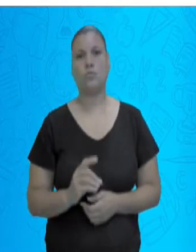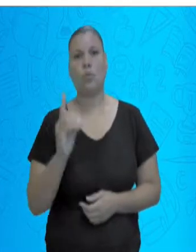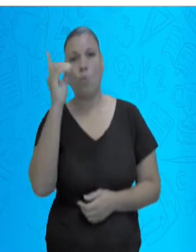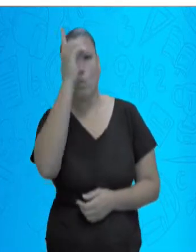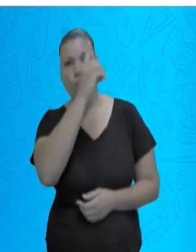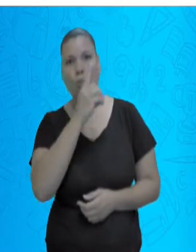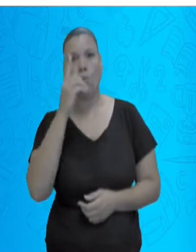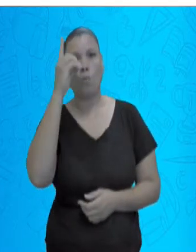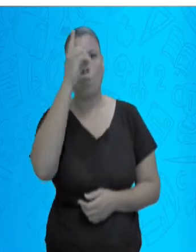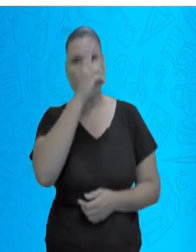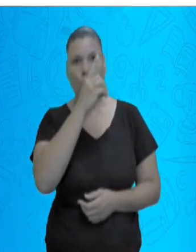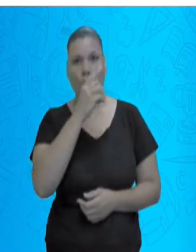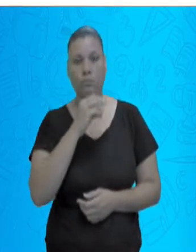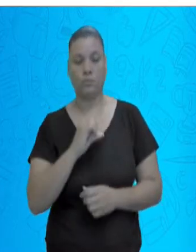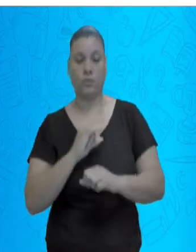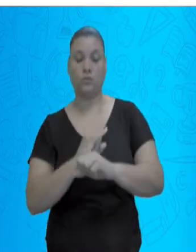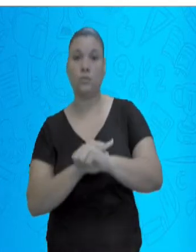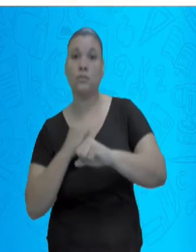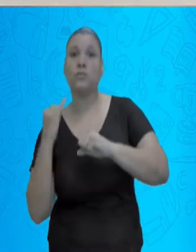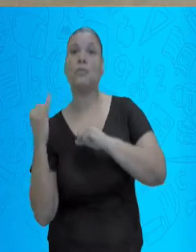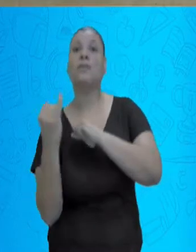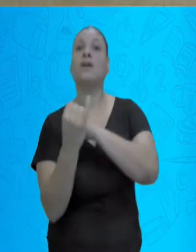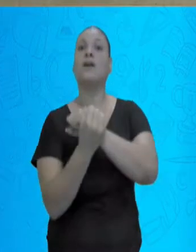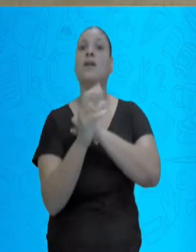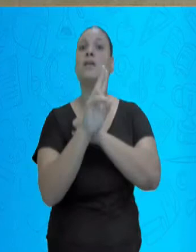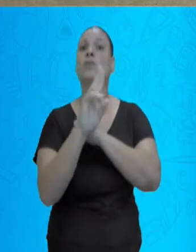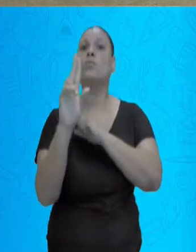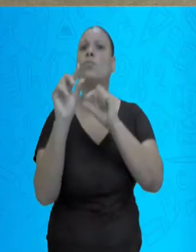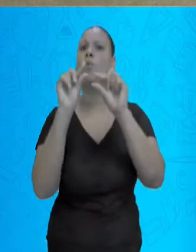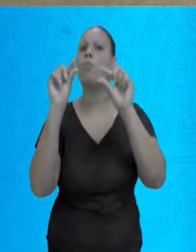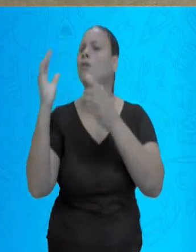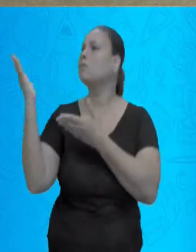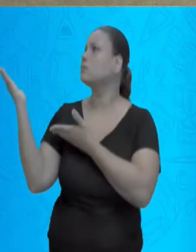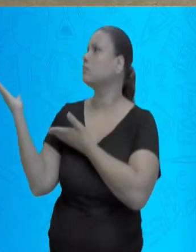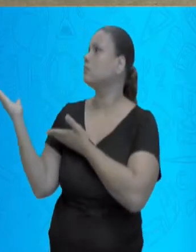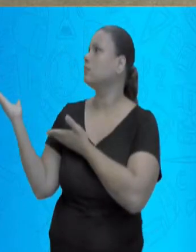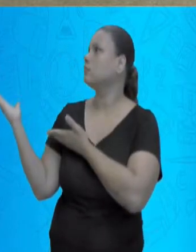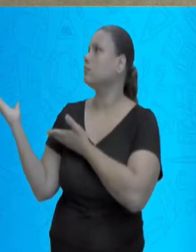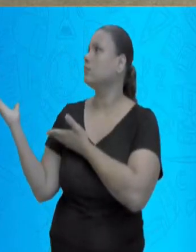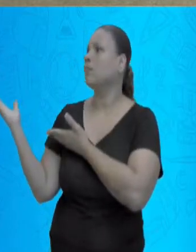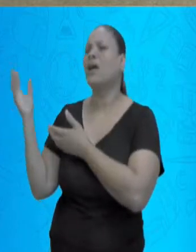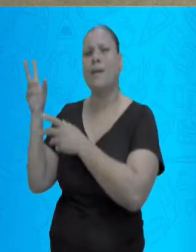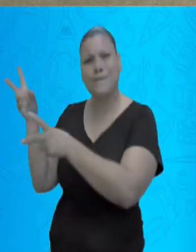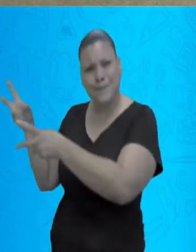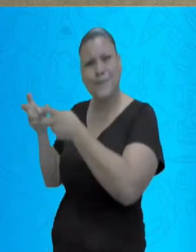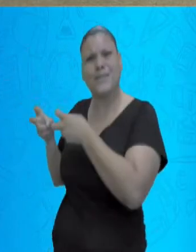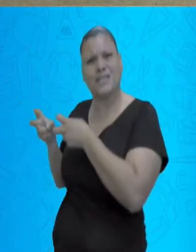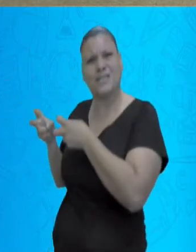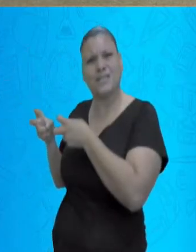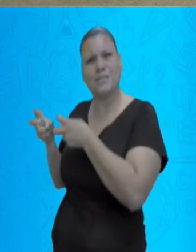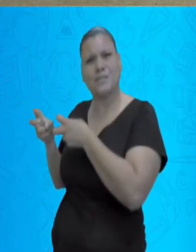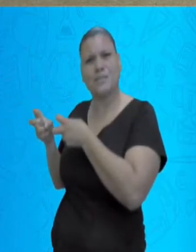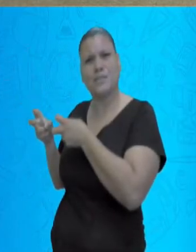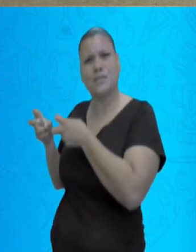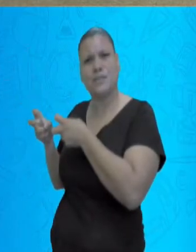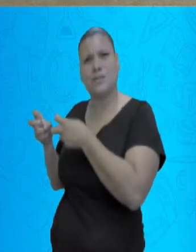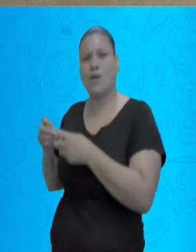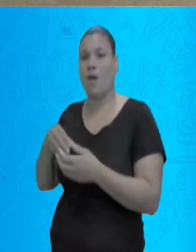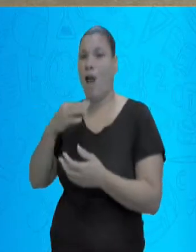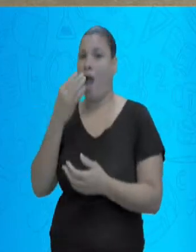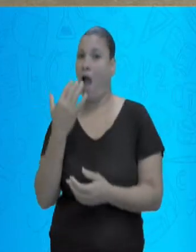bem colocadas, né? Os tons, as cores, não se misturam muito. Por quê? Ele ia lá e